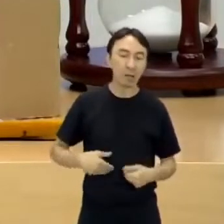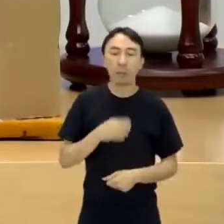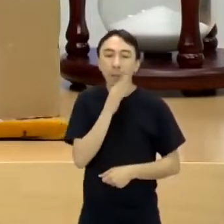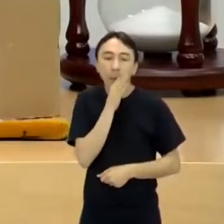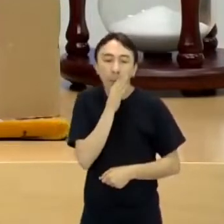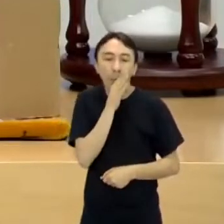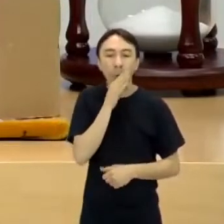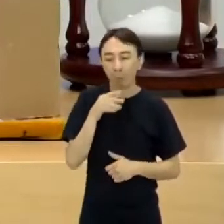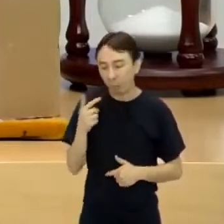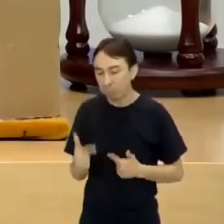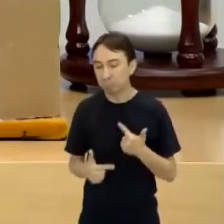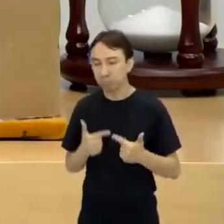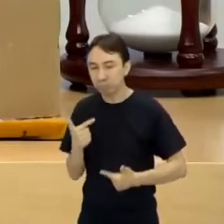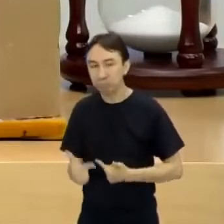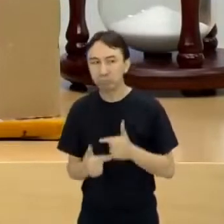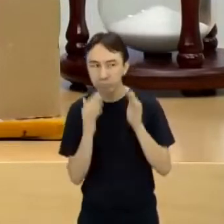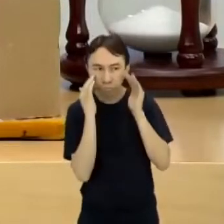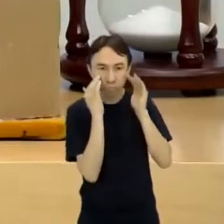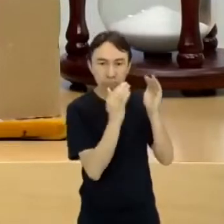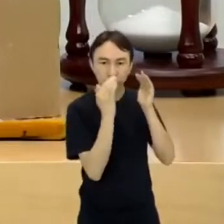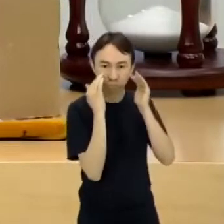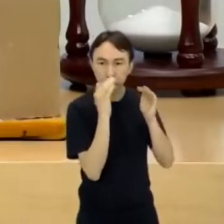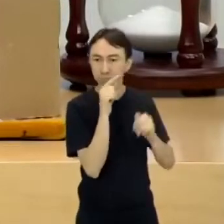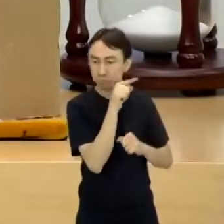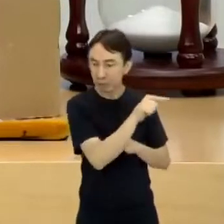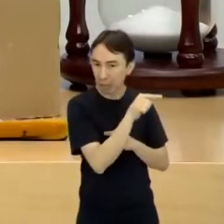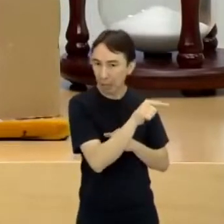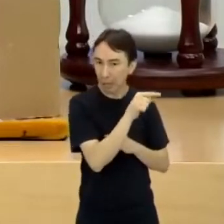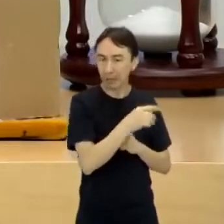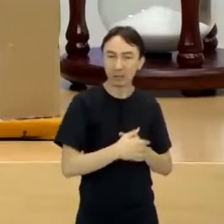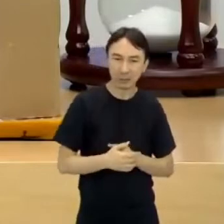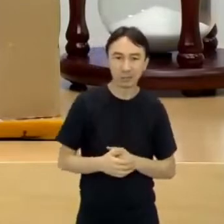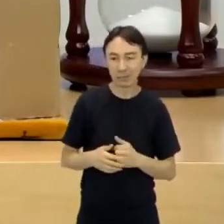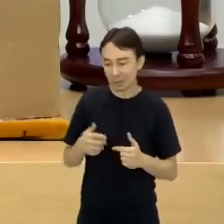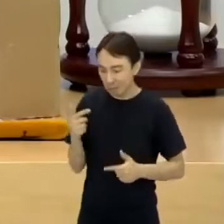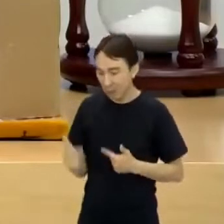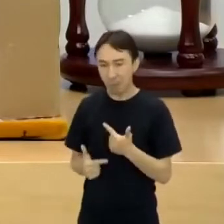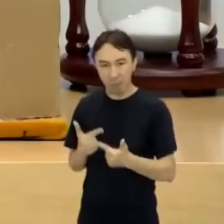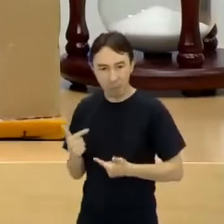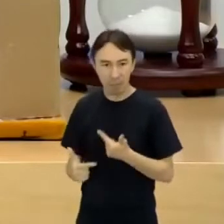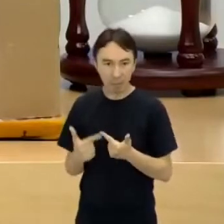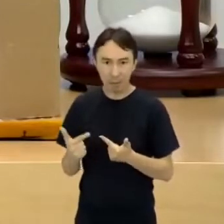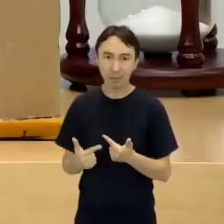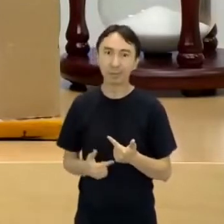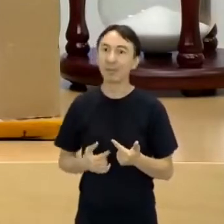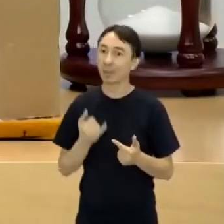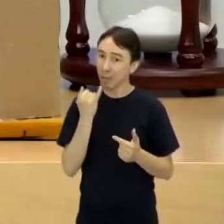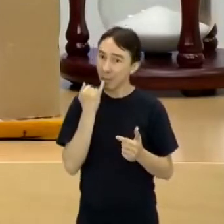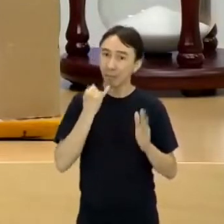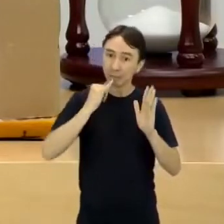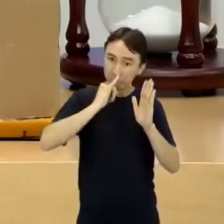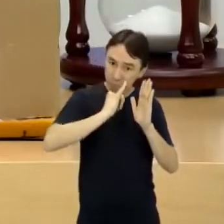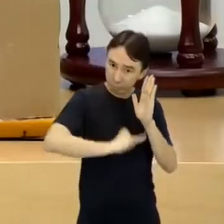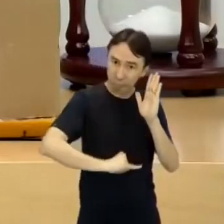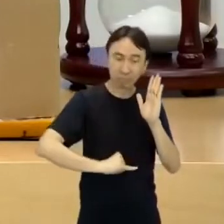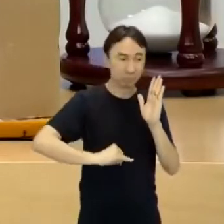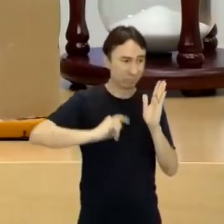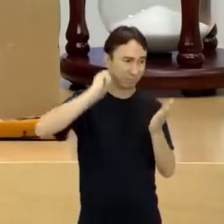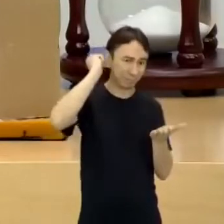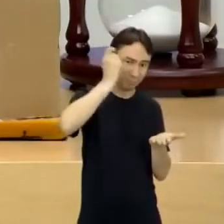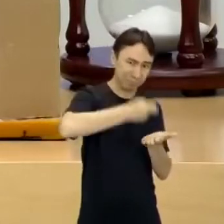feudal. Inclusive, além de trabalhar na terra, eles pagam impostos. Eles pagam impostos pra usar